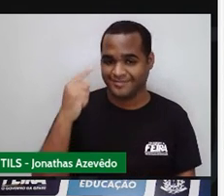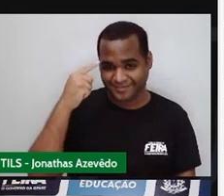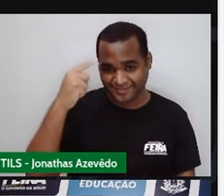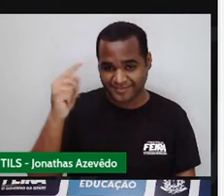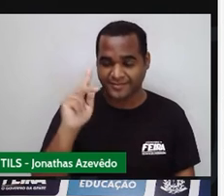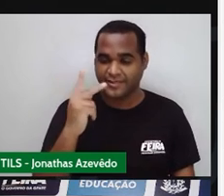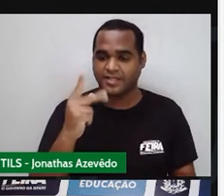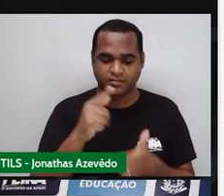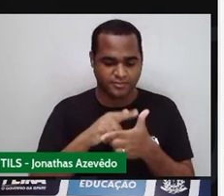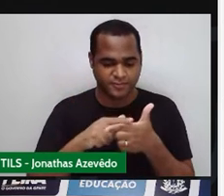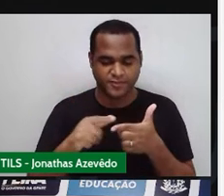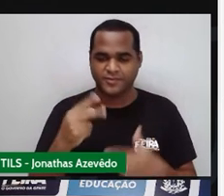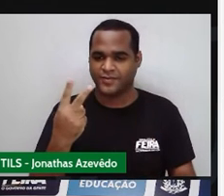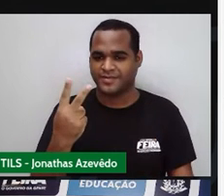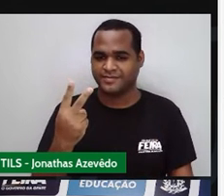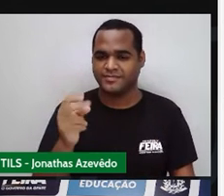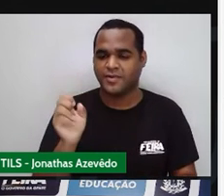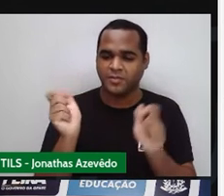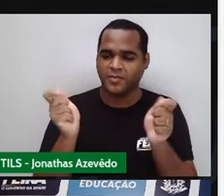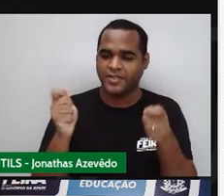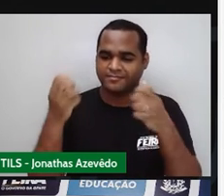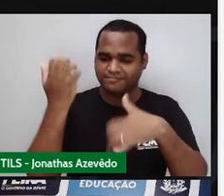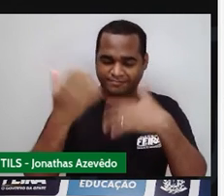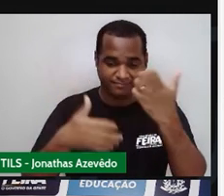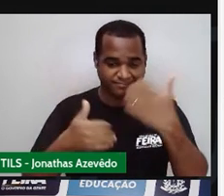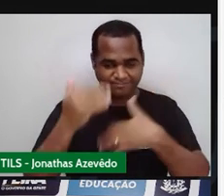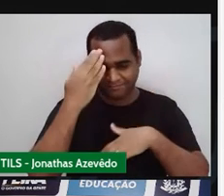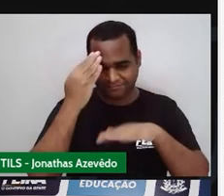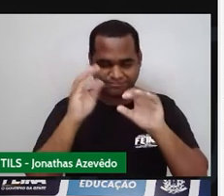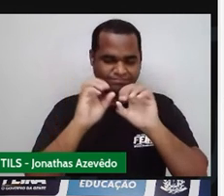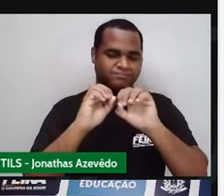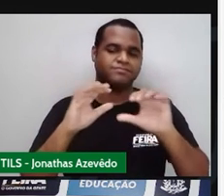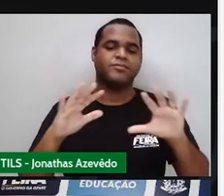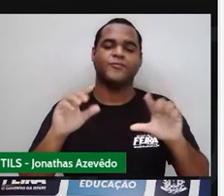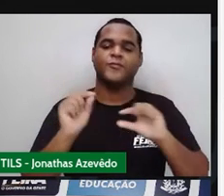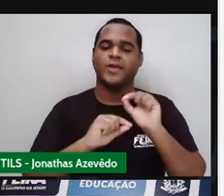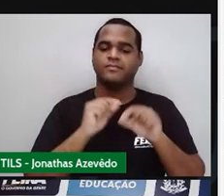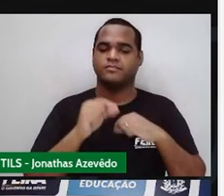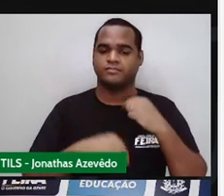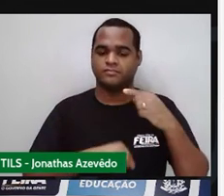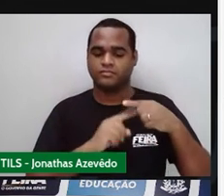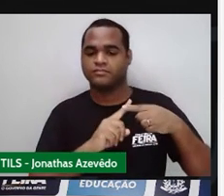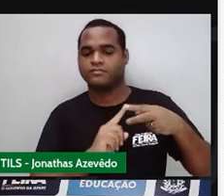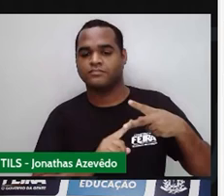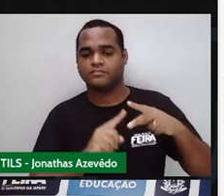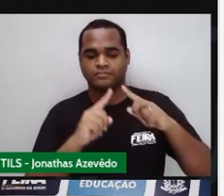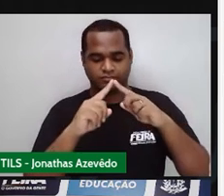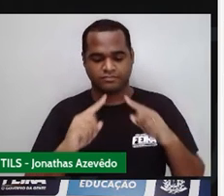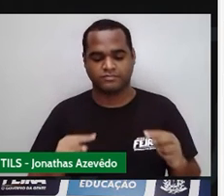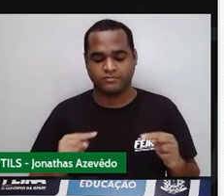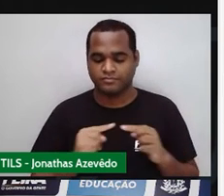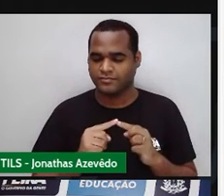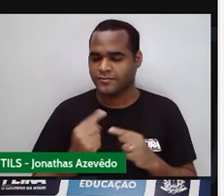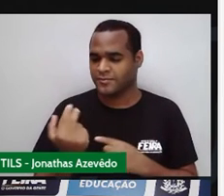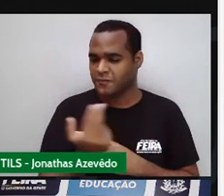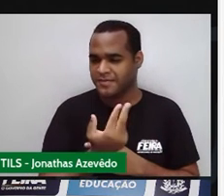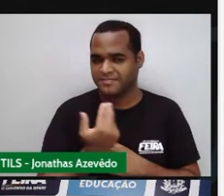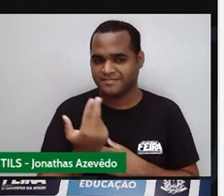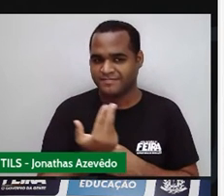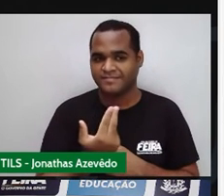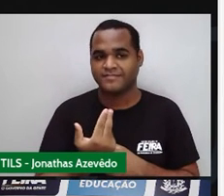dividido por 2. E eu preciso deixar isso esclarecido. Por que a altura dos dois triângulos é a mesma? Olha só.